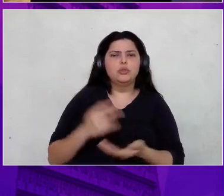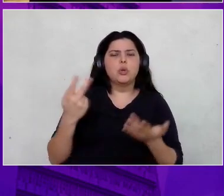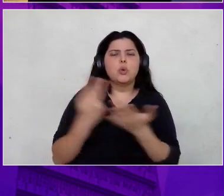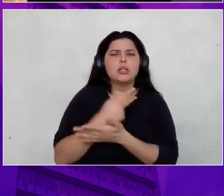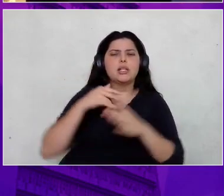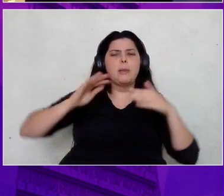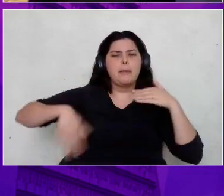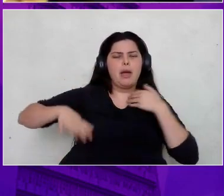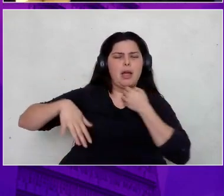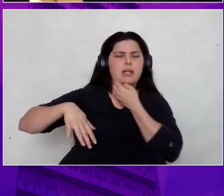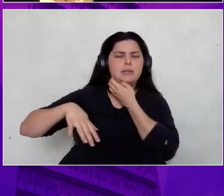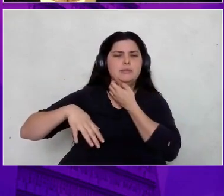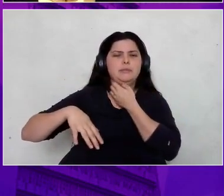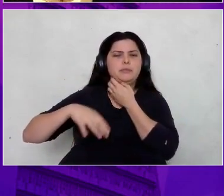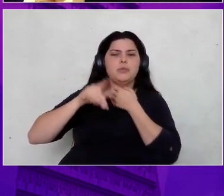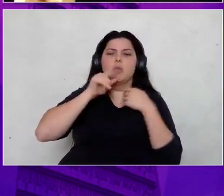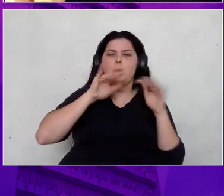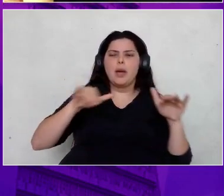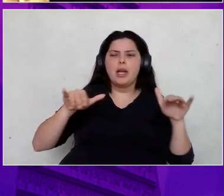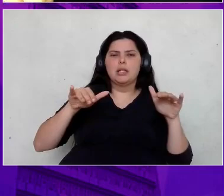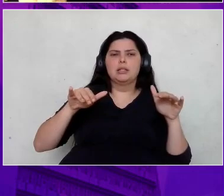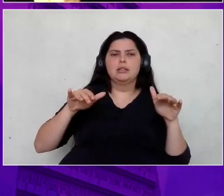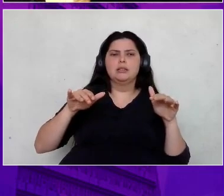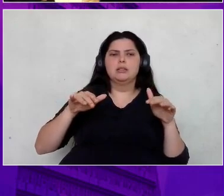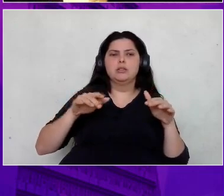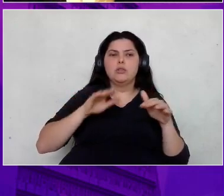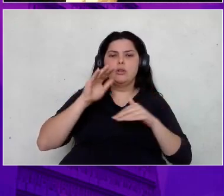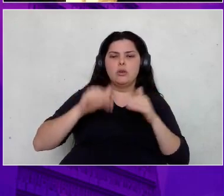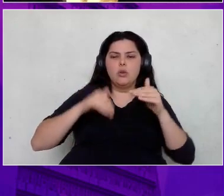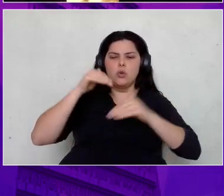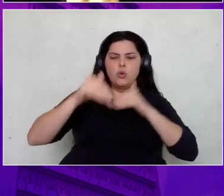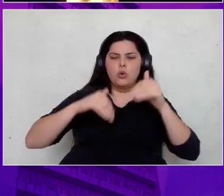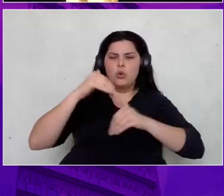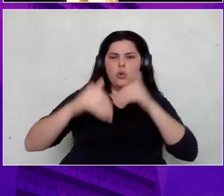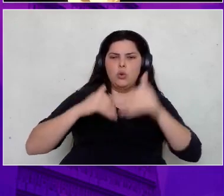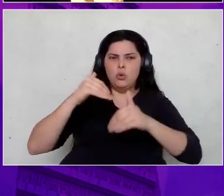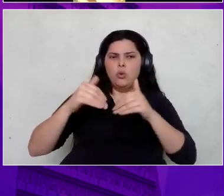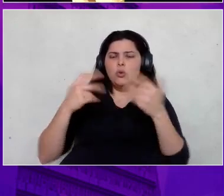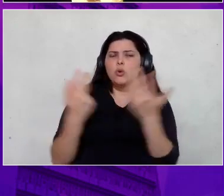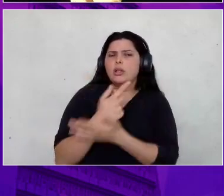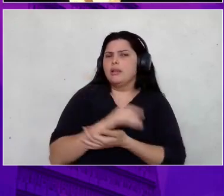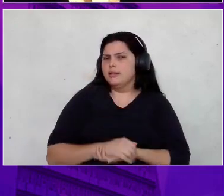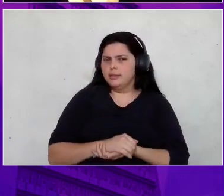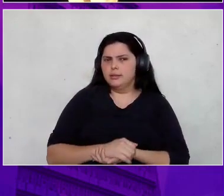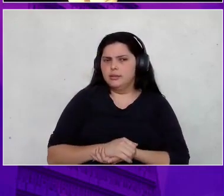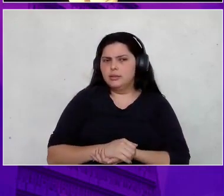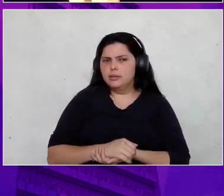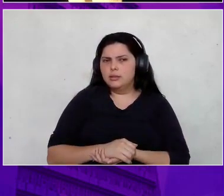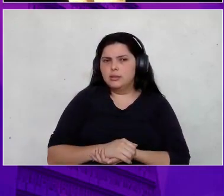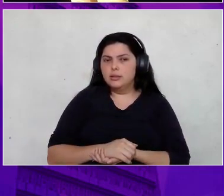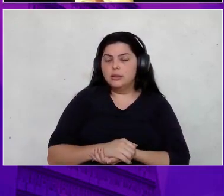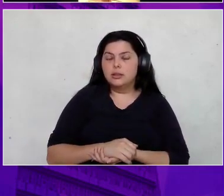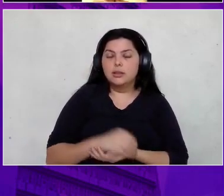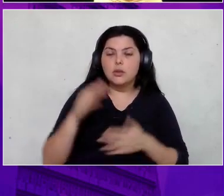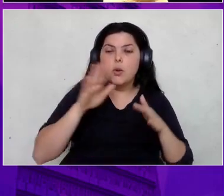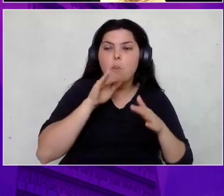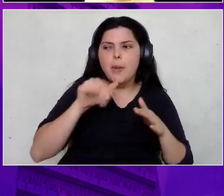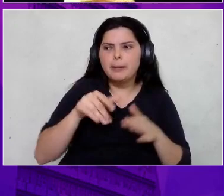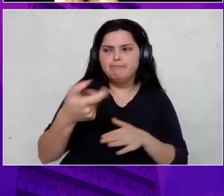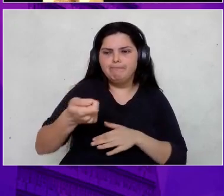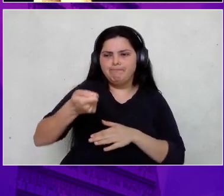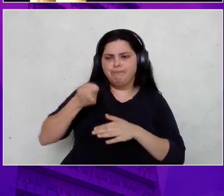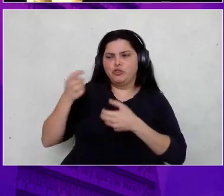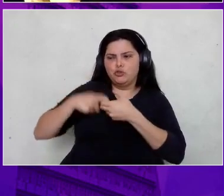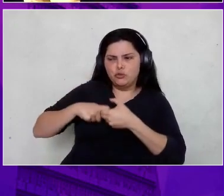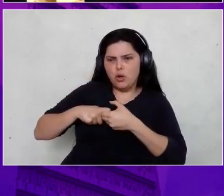e o mar está revolto? Aí você se empolga e vai até um pouco mais para o fundo. O mar puxa de volta, né? Você vai para um lado e o mar